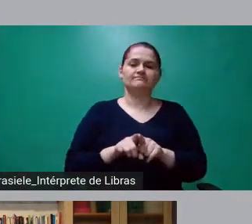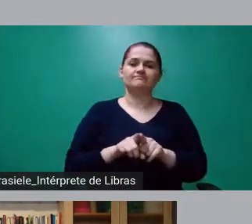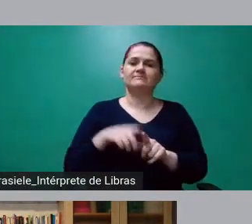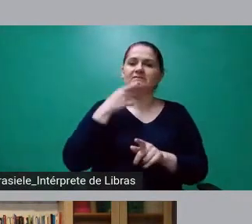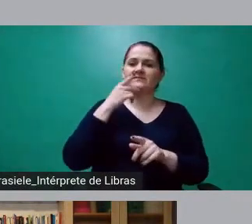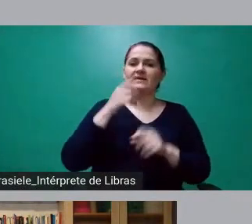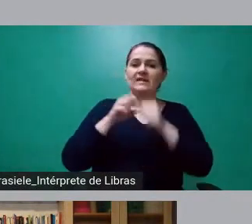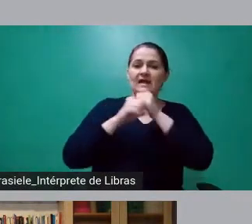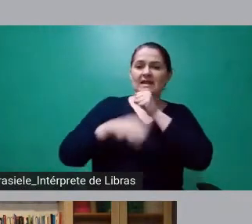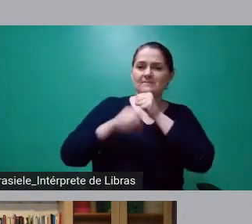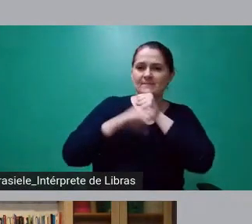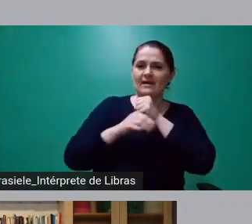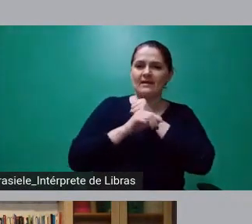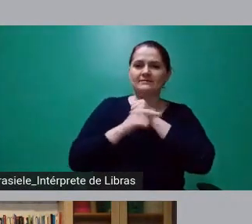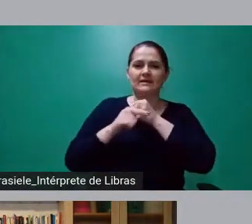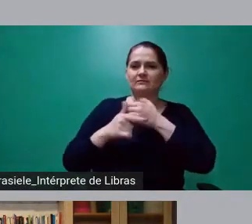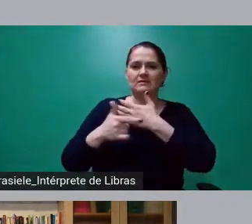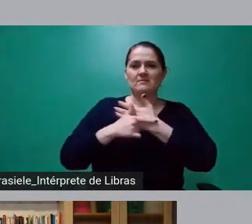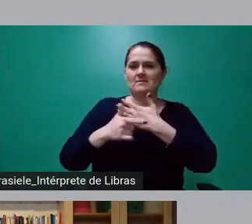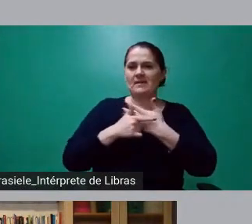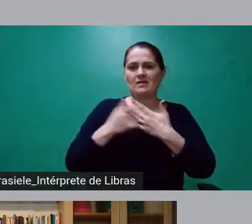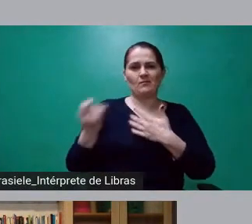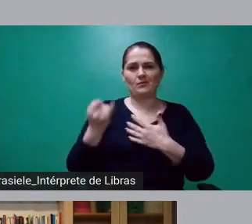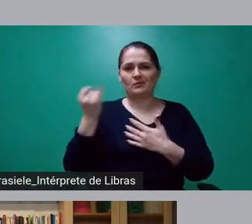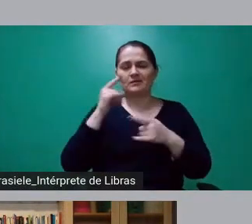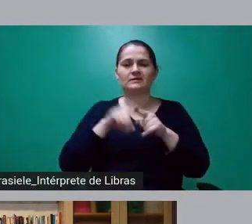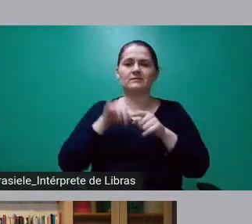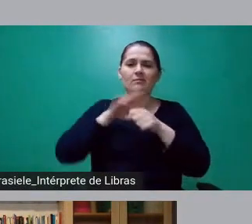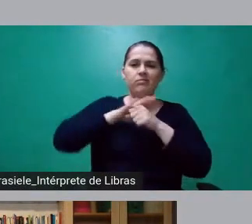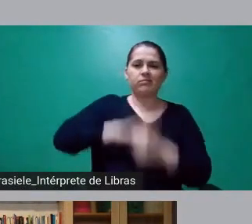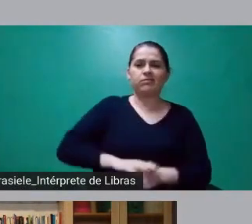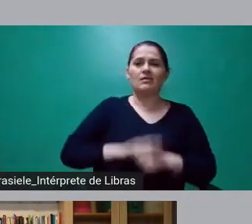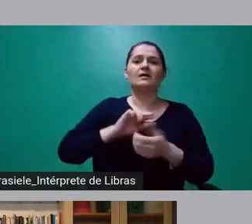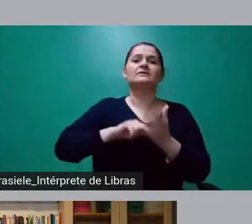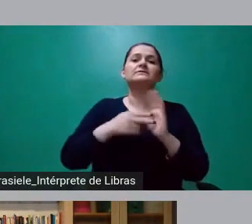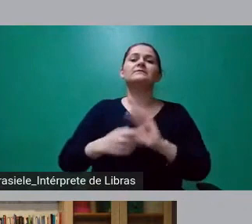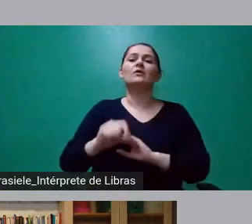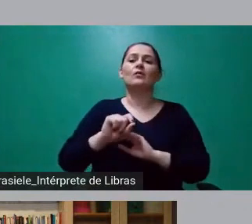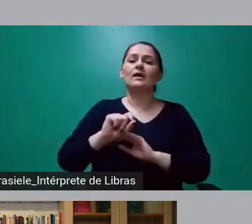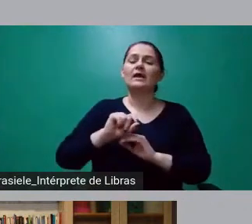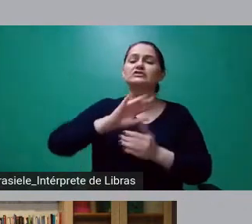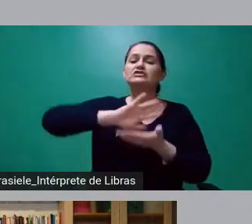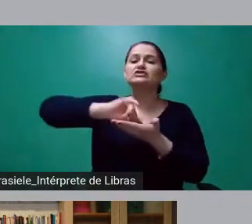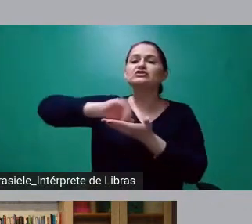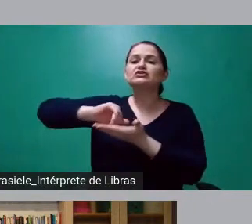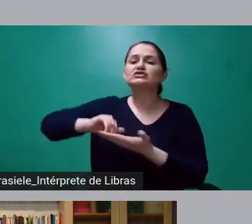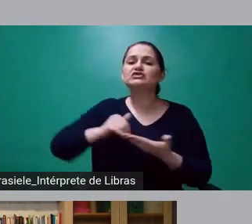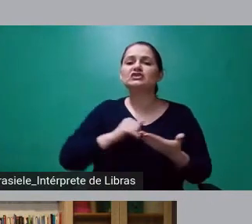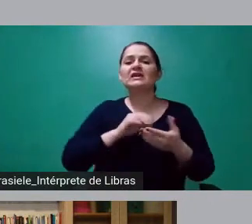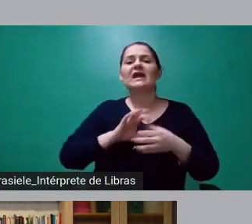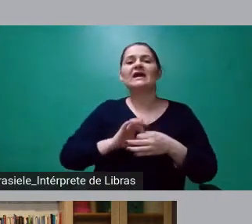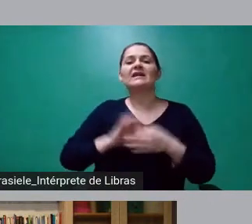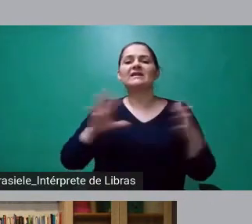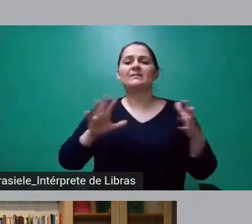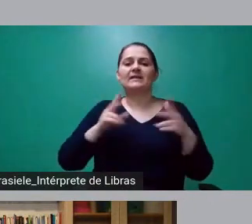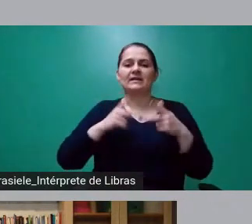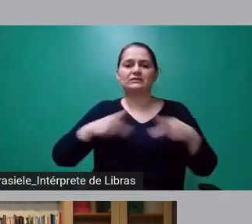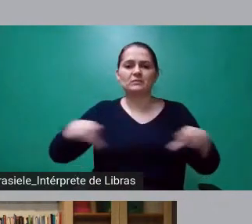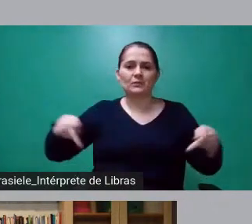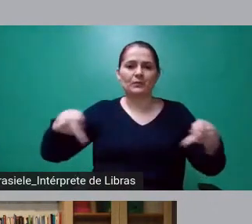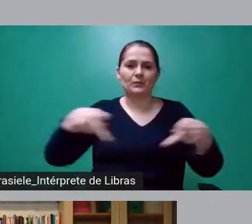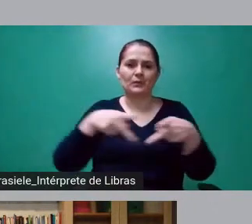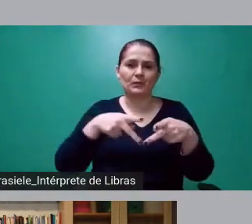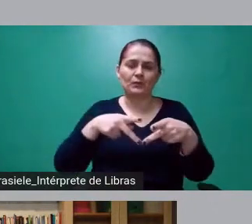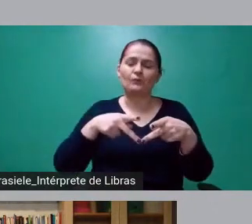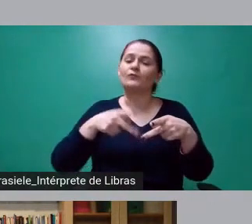a sua deslegitimação implicam em morte e restrição, privação de liberdades. É isso que a gente está vendo todo dia. E no Brasil, hoje,